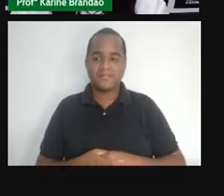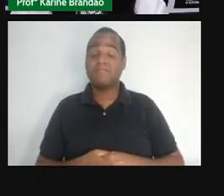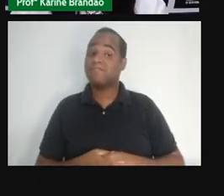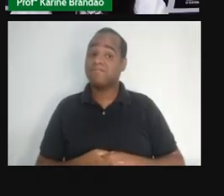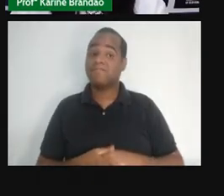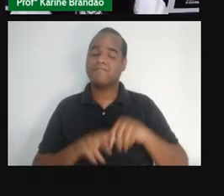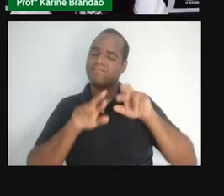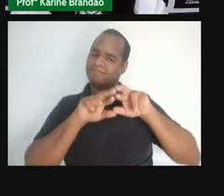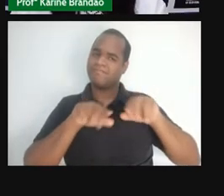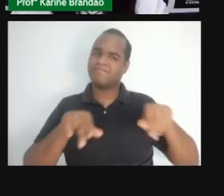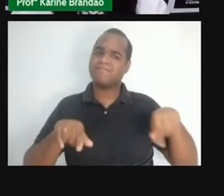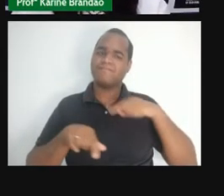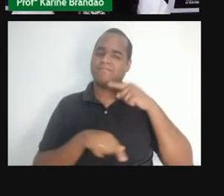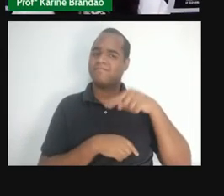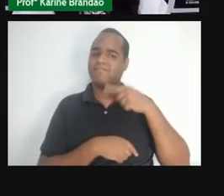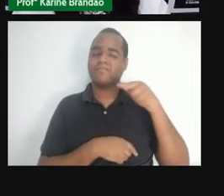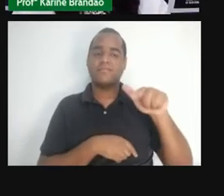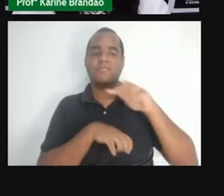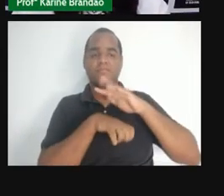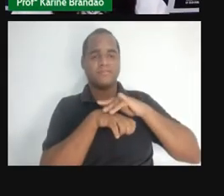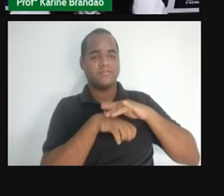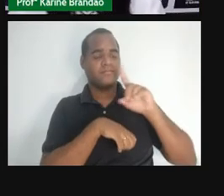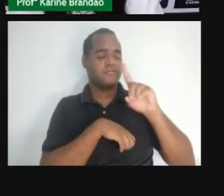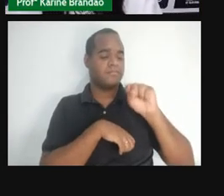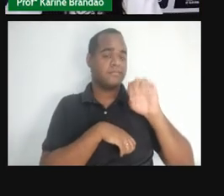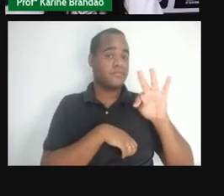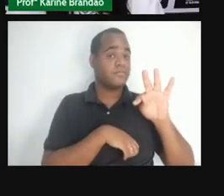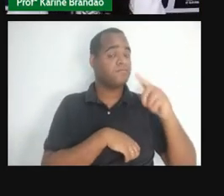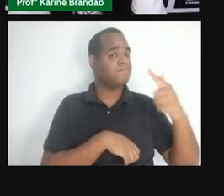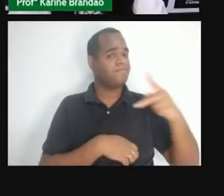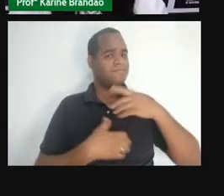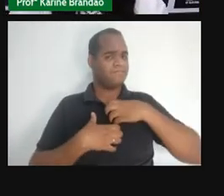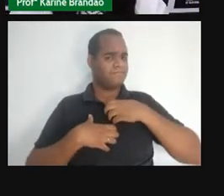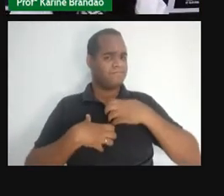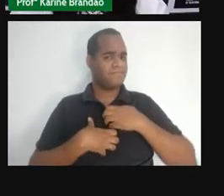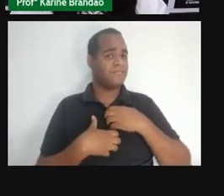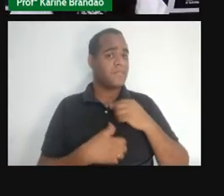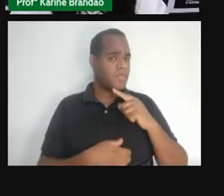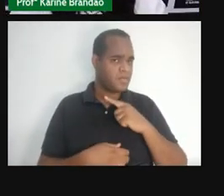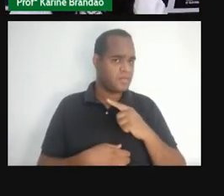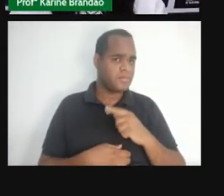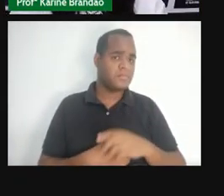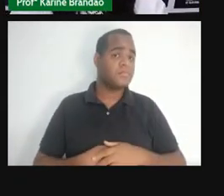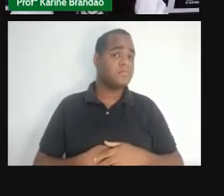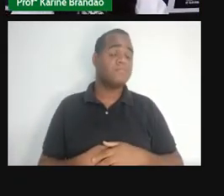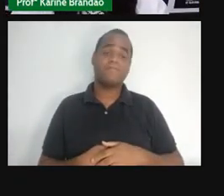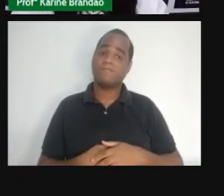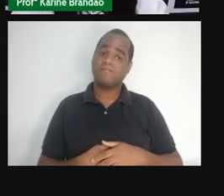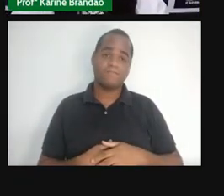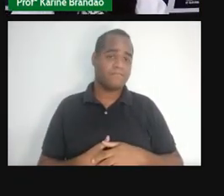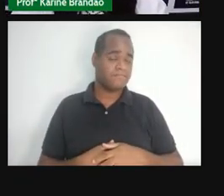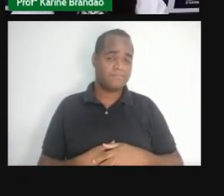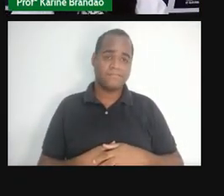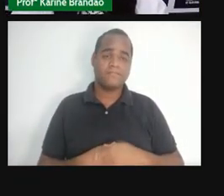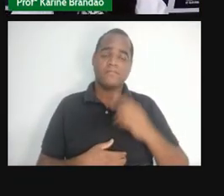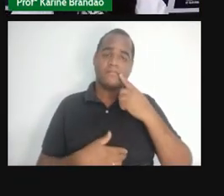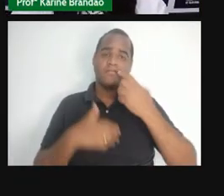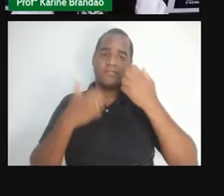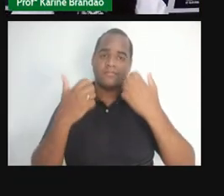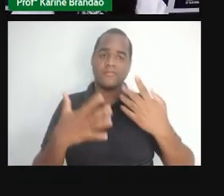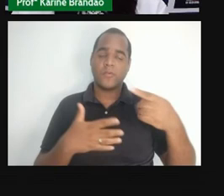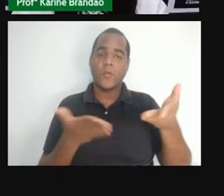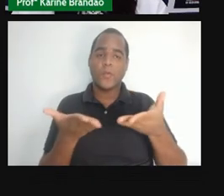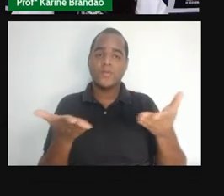Então, vamos seguindo para a nossa última questão aqui. Nem todas as doenças sexualmente transmissíveis possuem